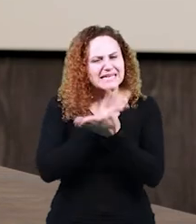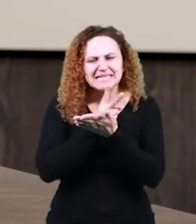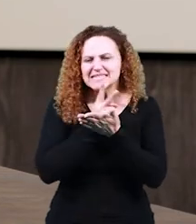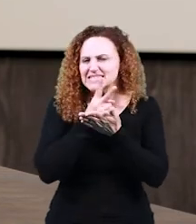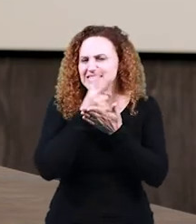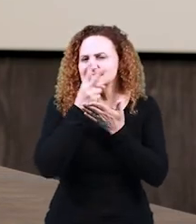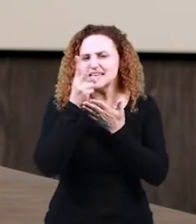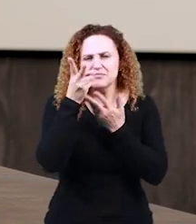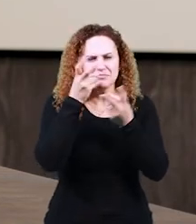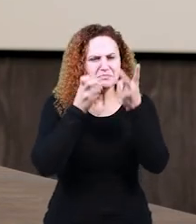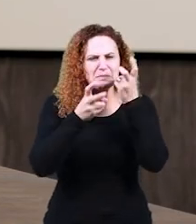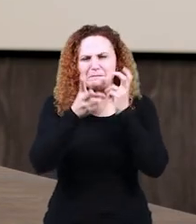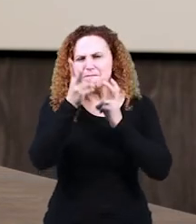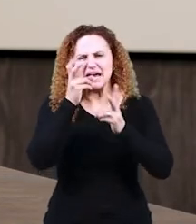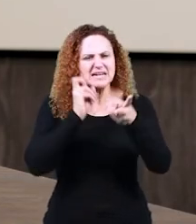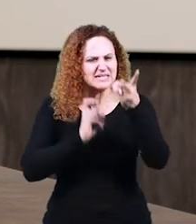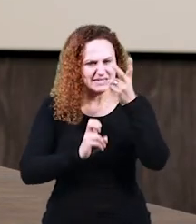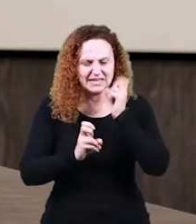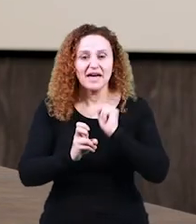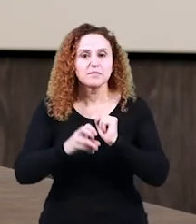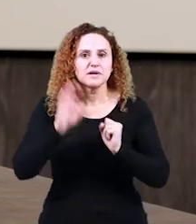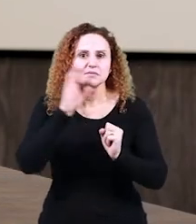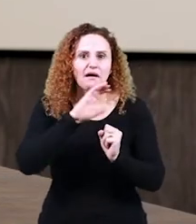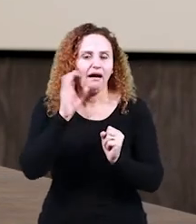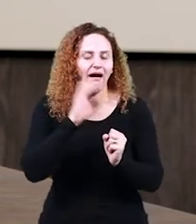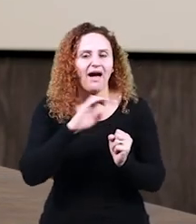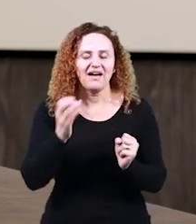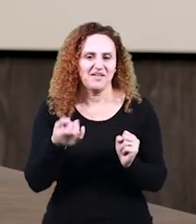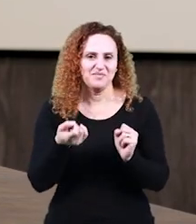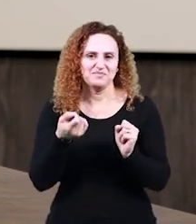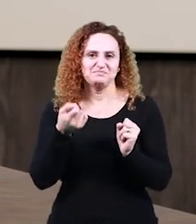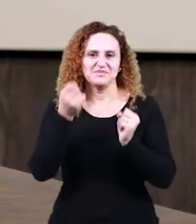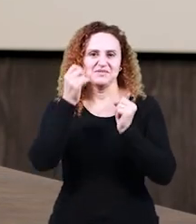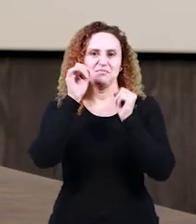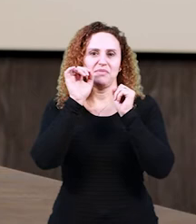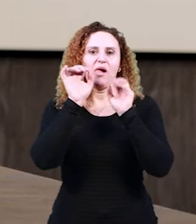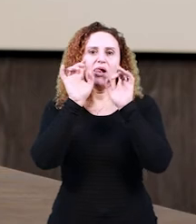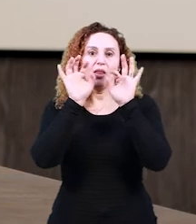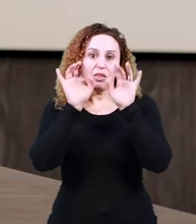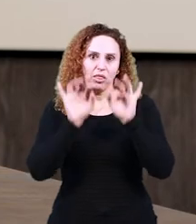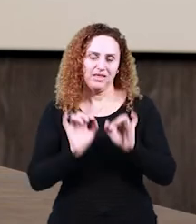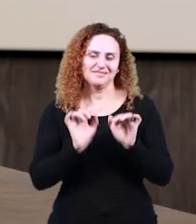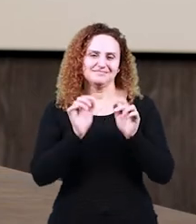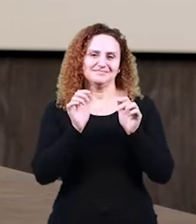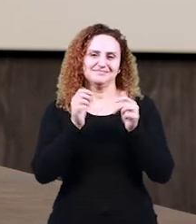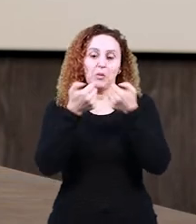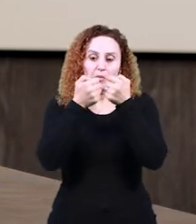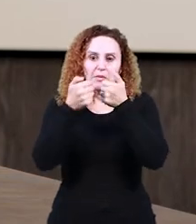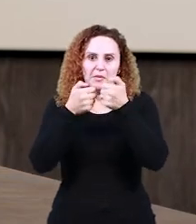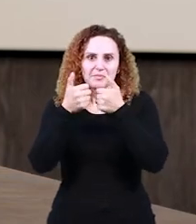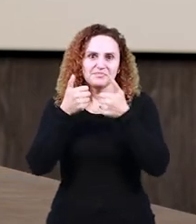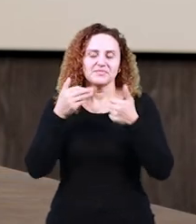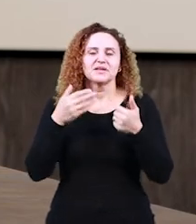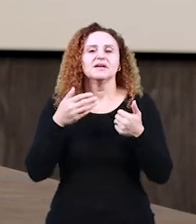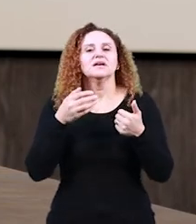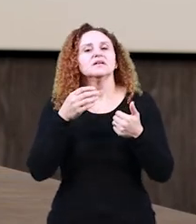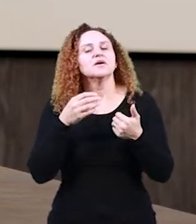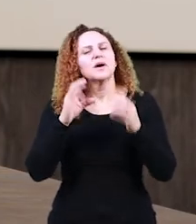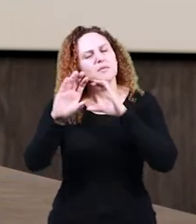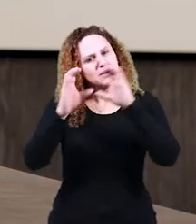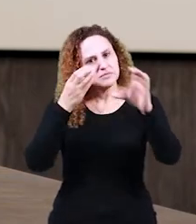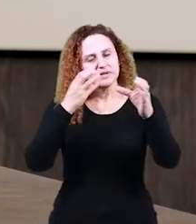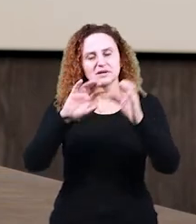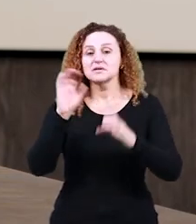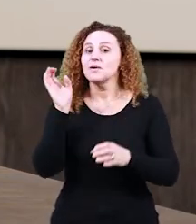número de abreviações possíveis, né? Por quê? Porque a finalidade é justamente uma comunicação